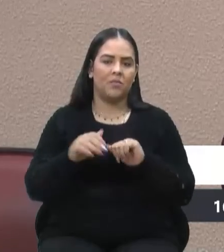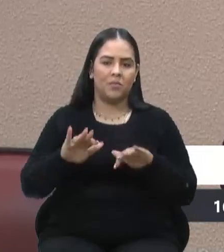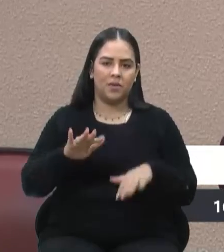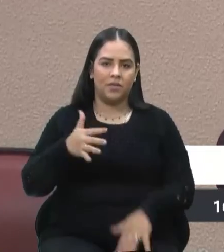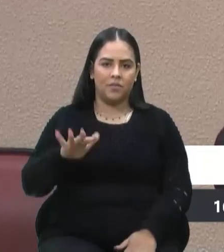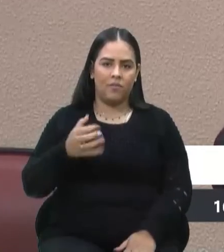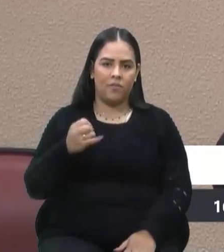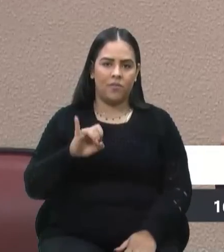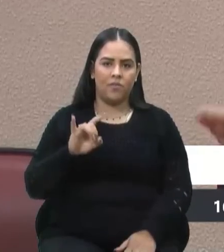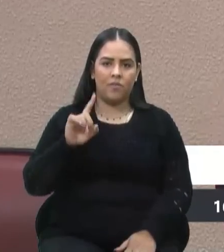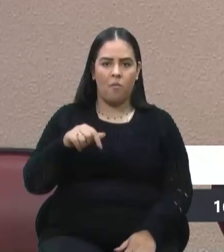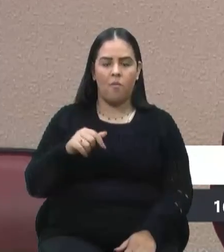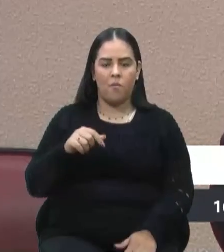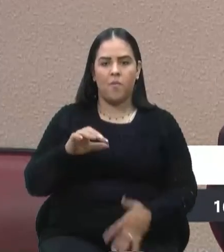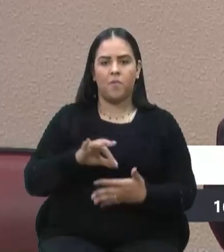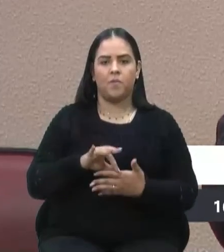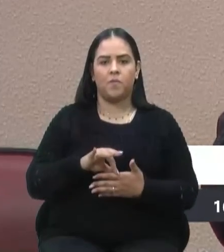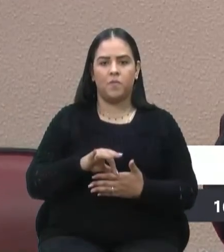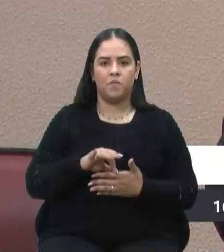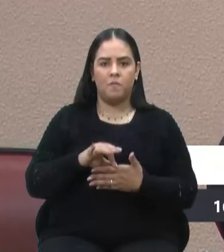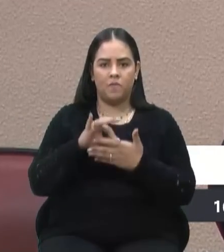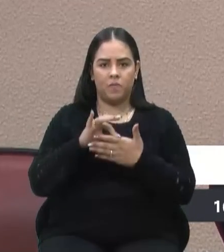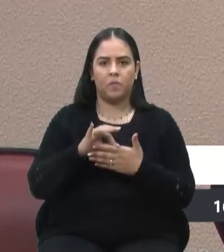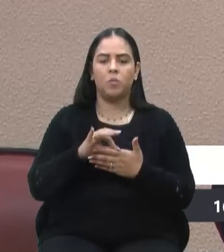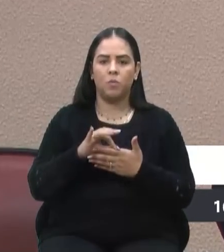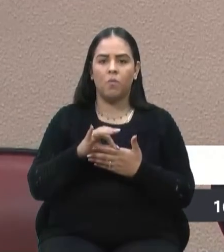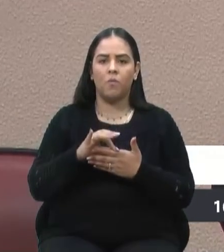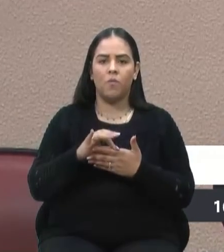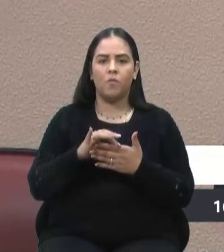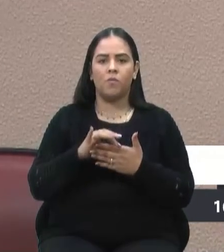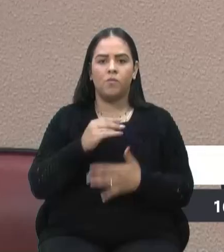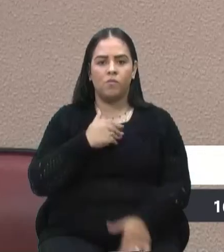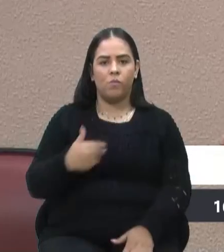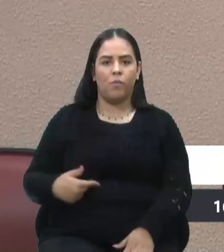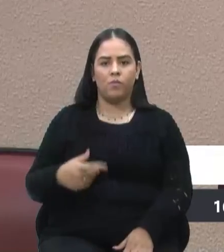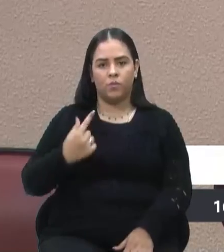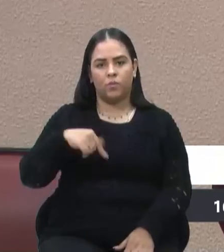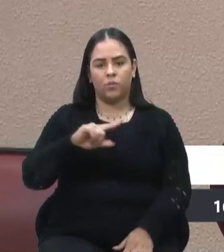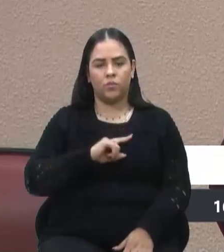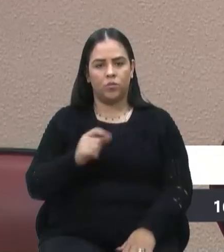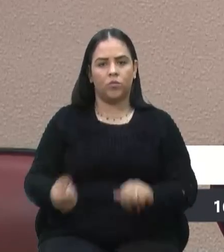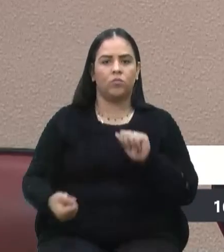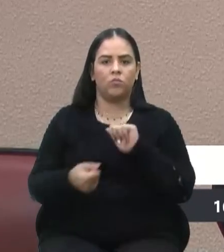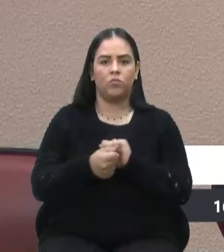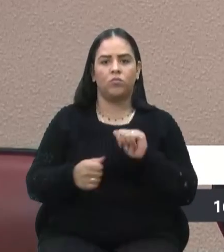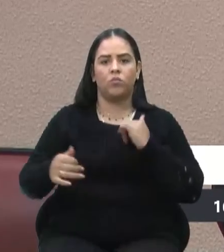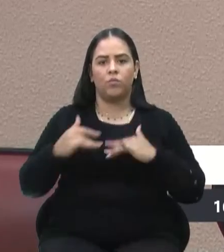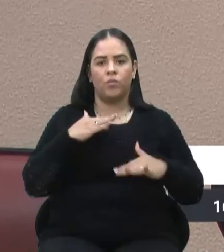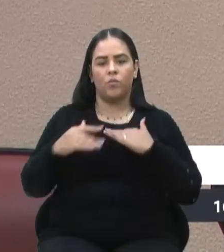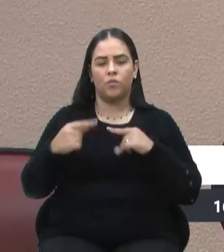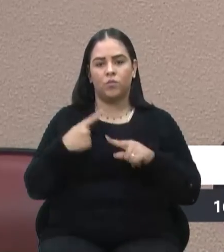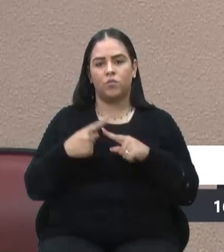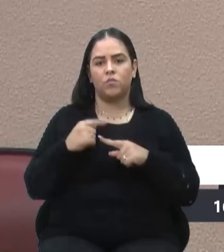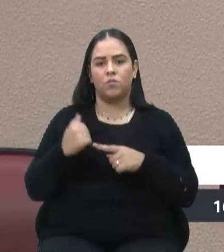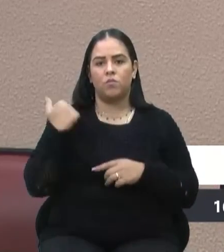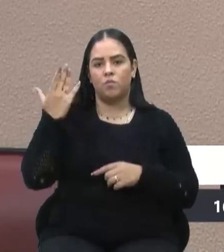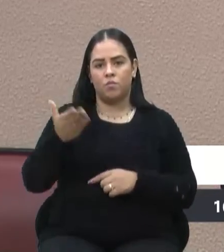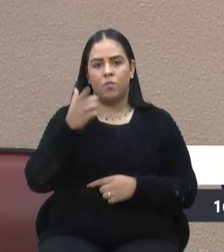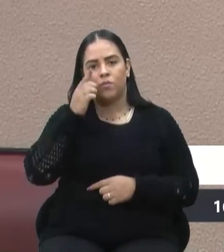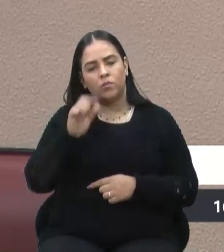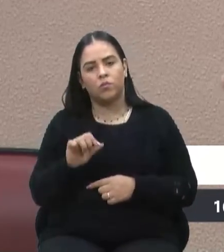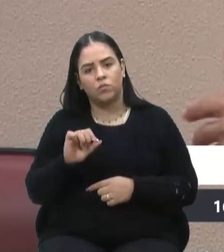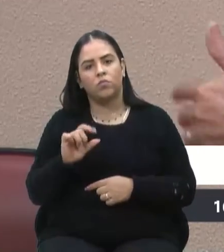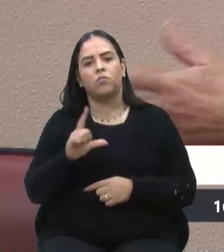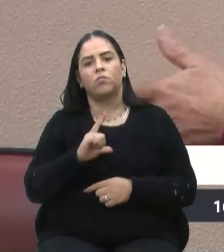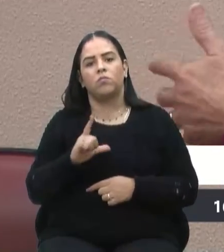estamos aqui para que juntos se mobilizar e que ali na frente a gente alcance o objetivo. Recuperar a